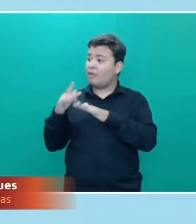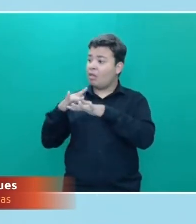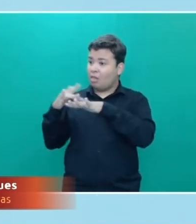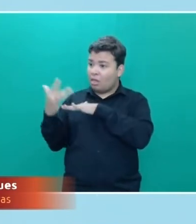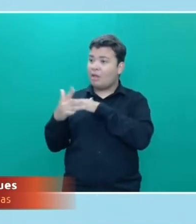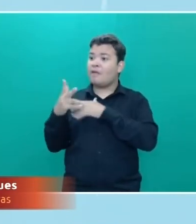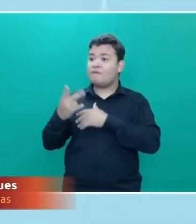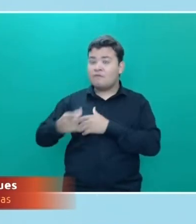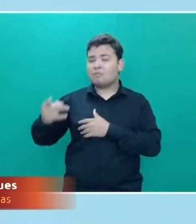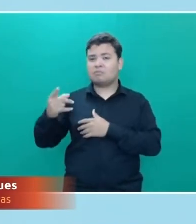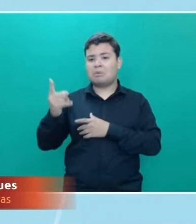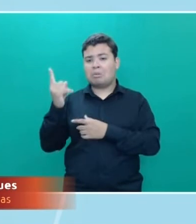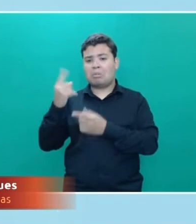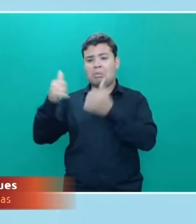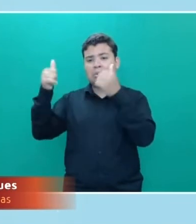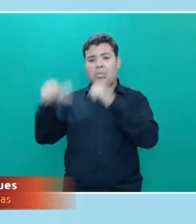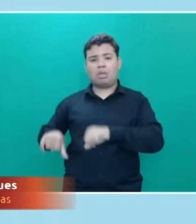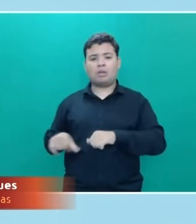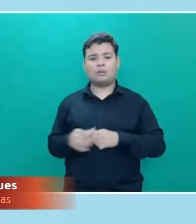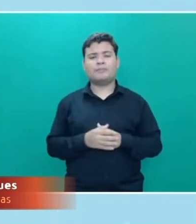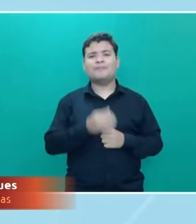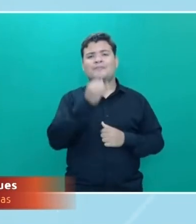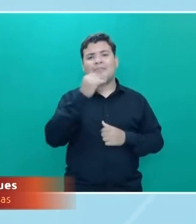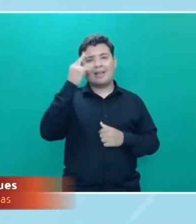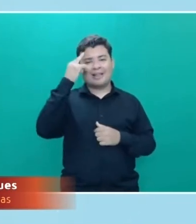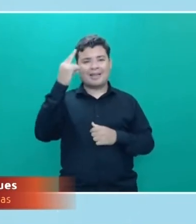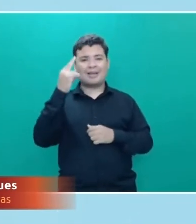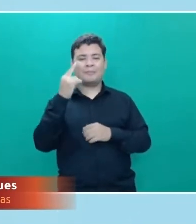Vou dar um exemplo. Orkut. Por que o Orkut